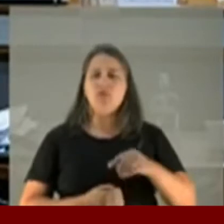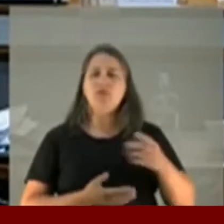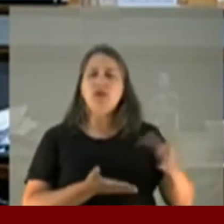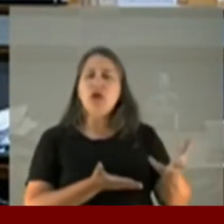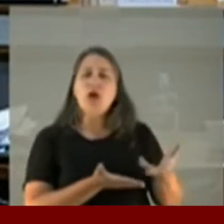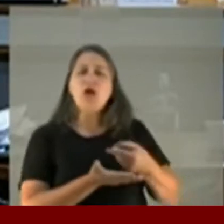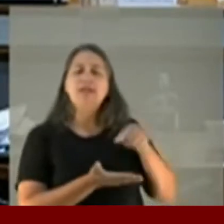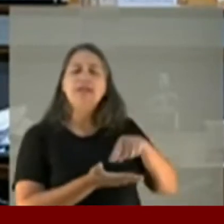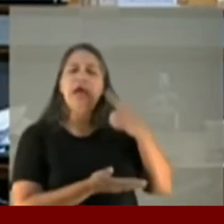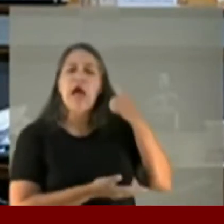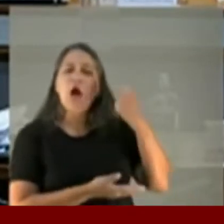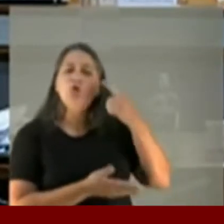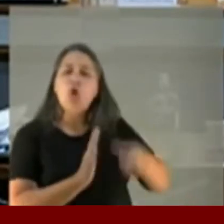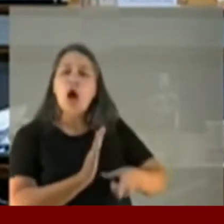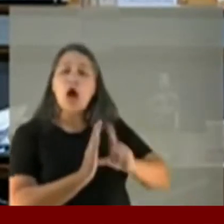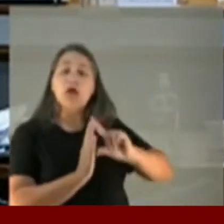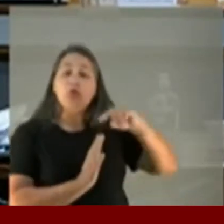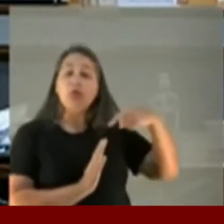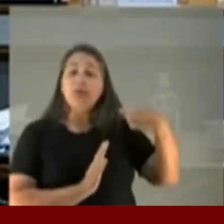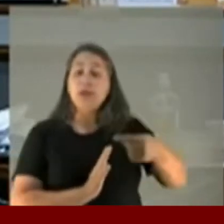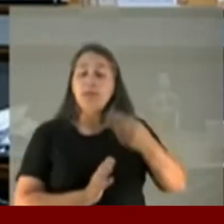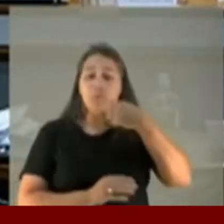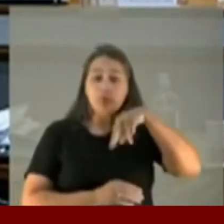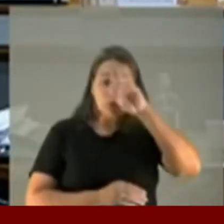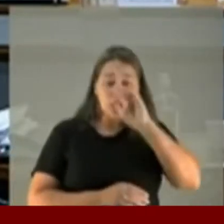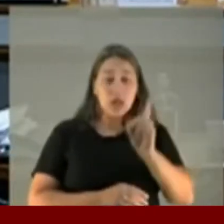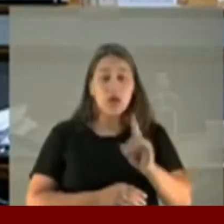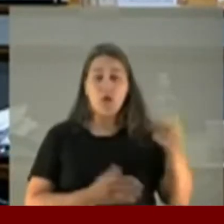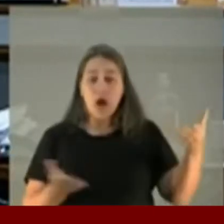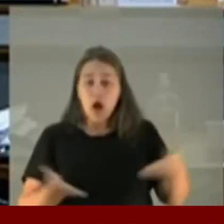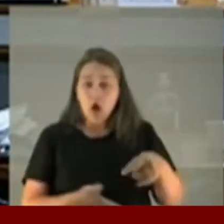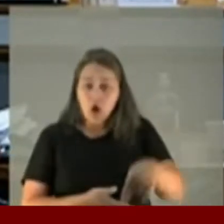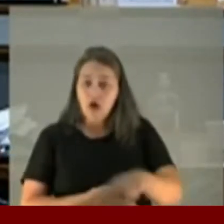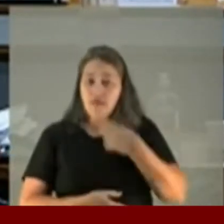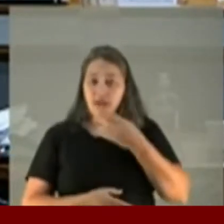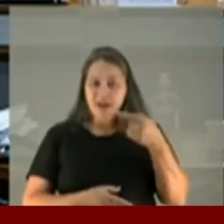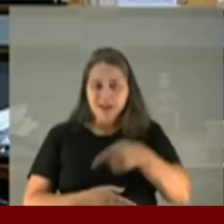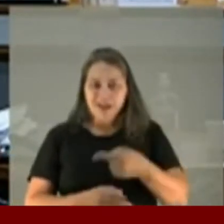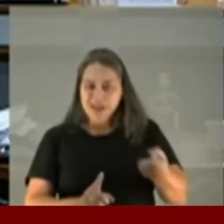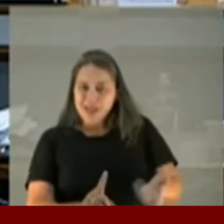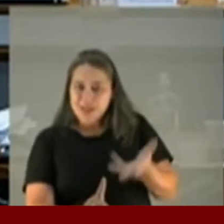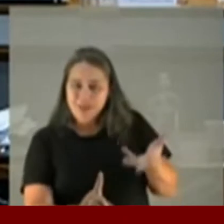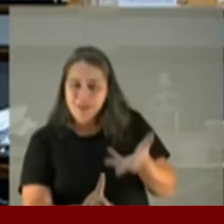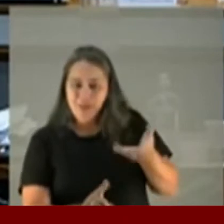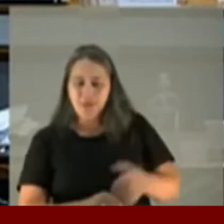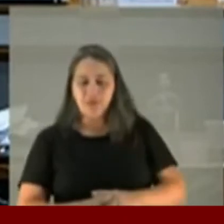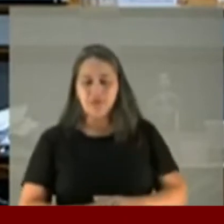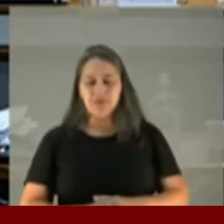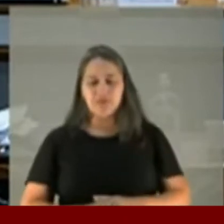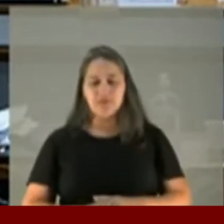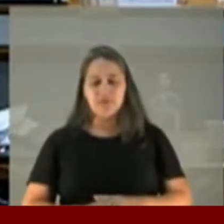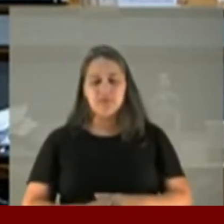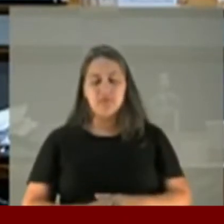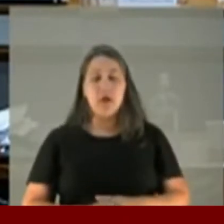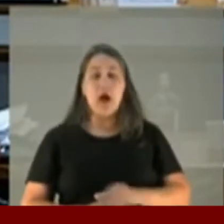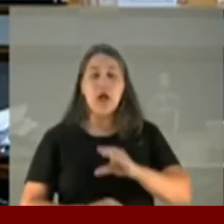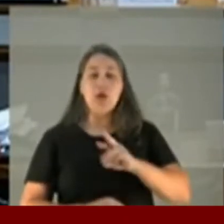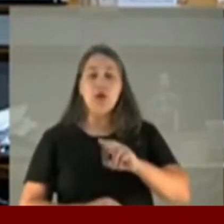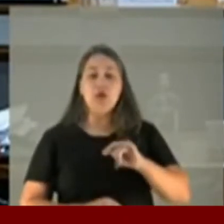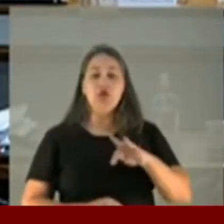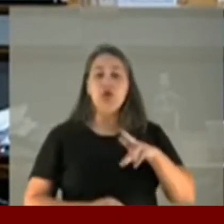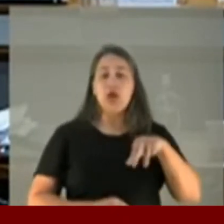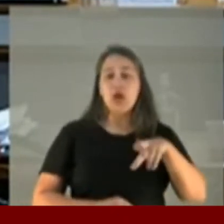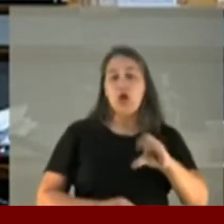áudio antes ou depois do chantar? Não, foi agora, quando ele veio depor. Perfeito. É aí que o Cristiano me enviou.